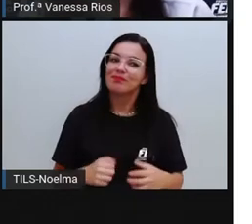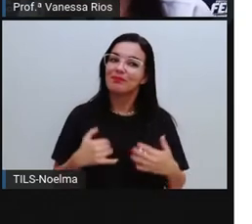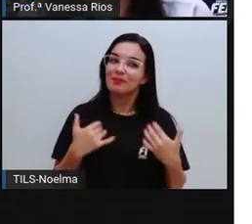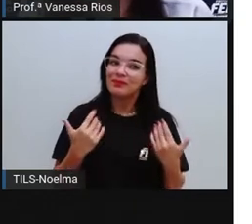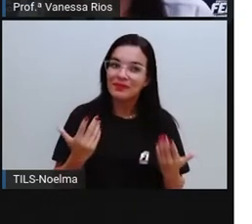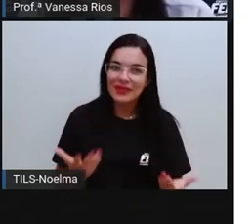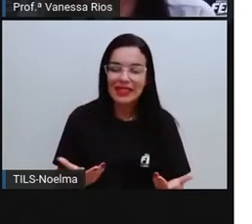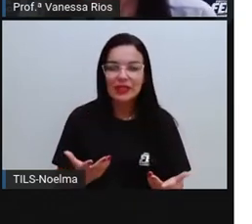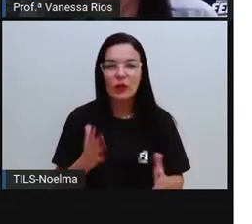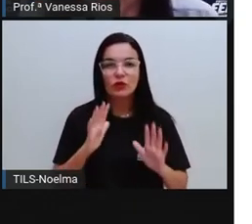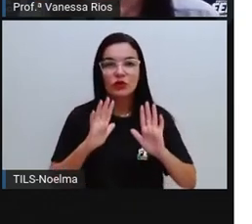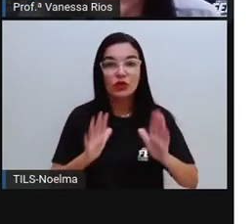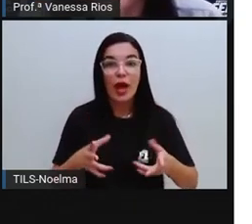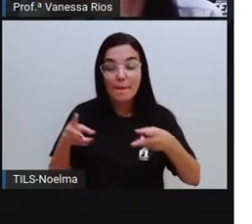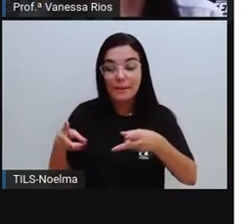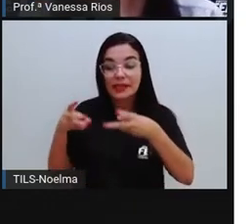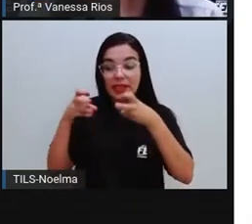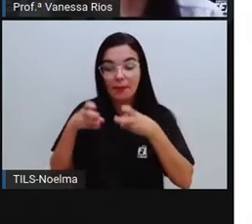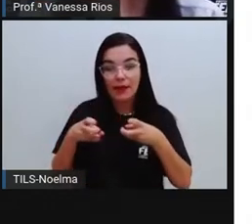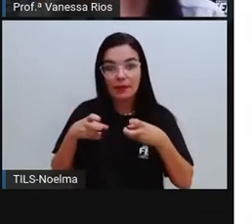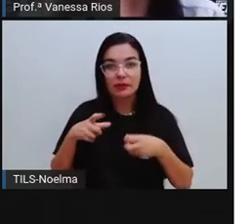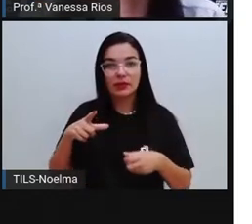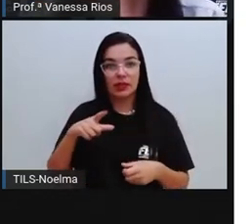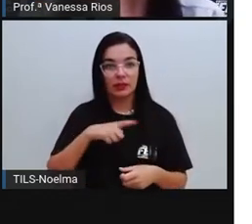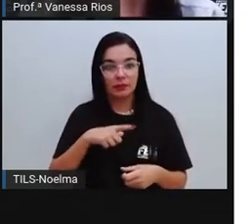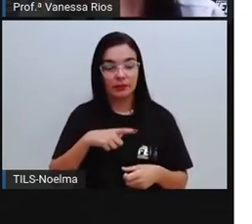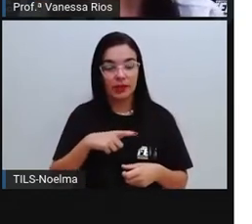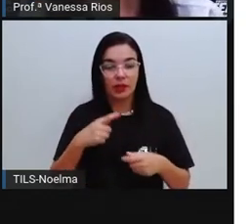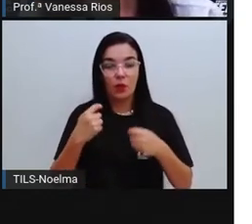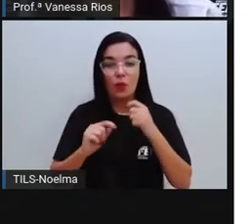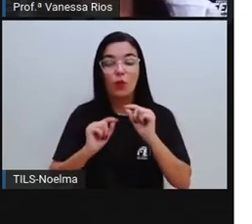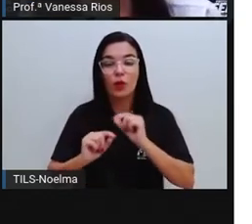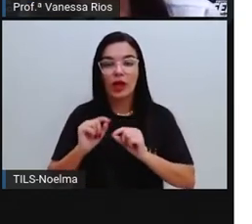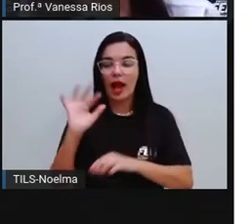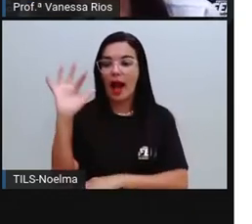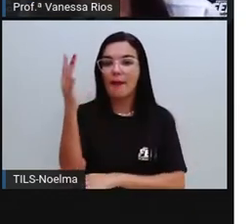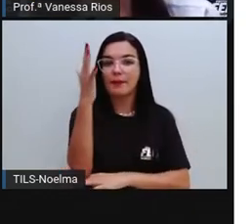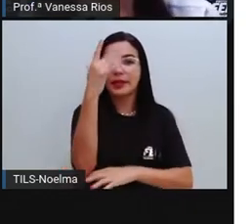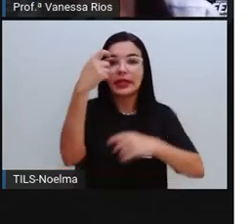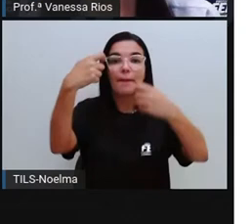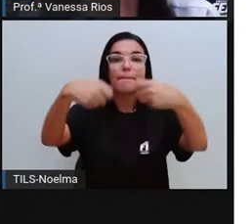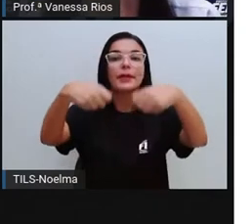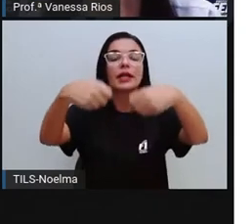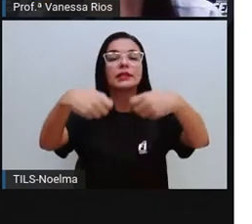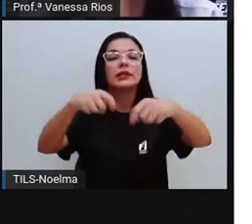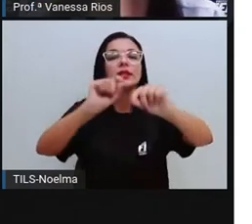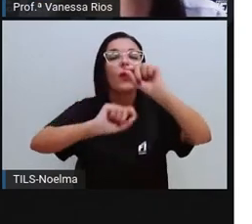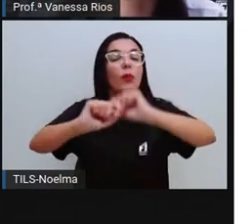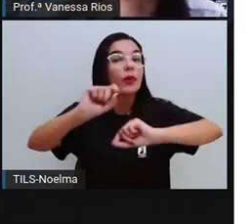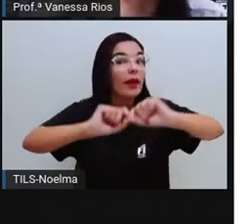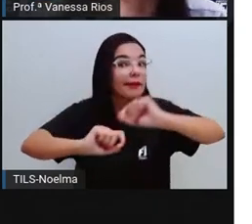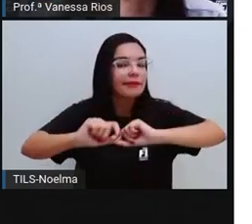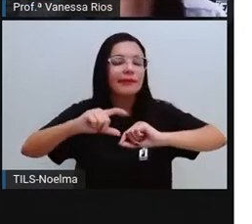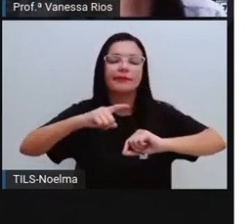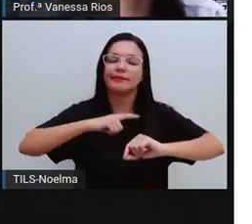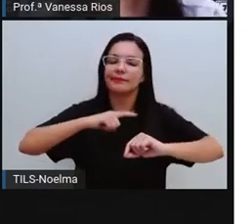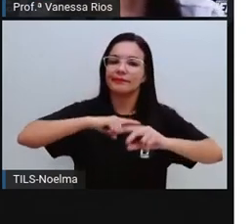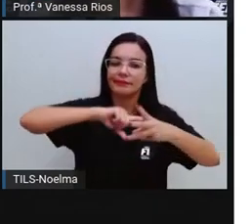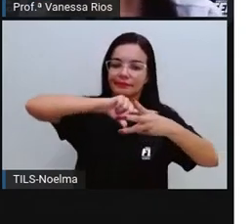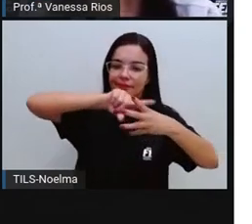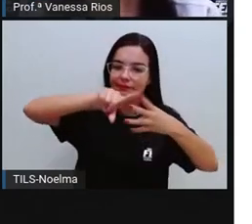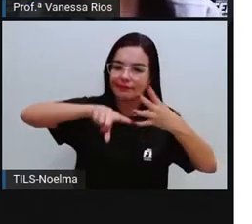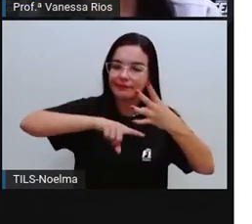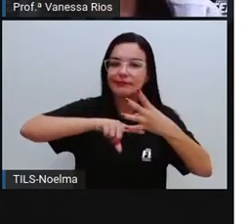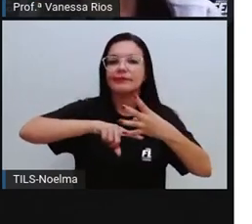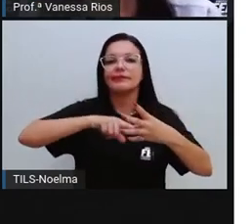sais minerais no solo, né? Ela precisa para desenvolver aí o processo de fotossíntese de outros elementos. E